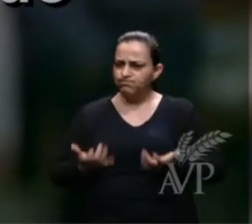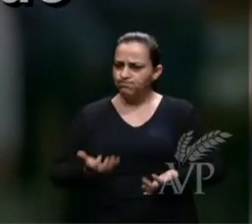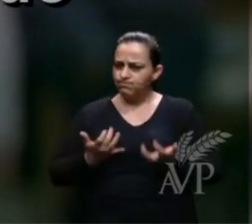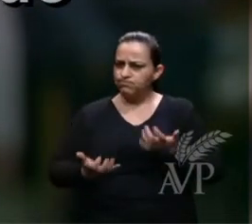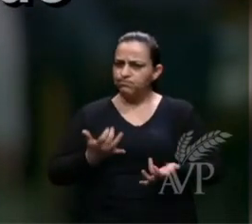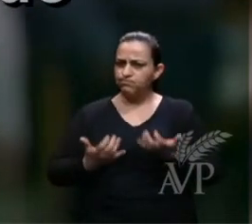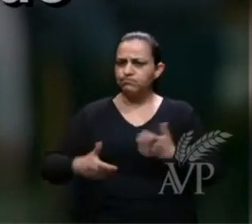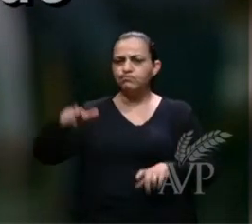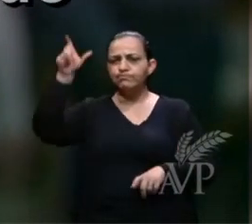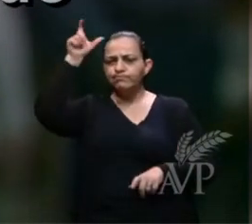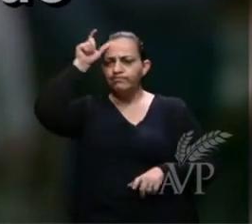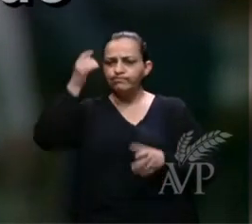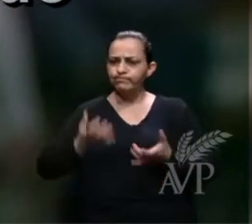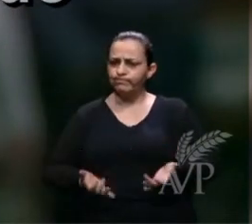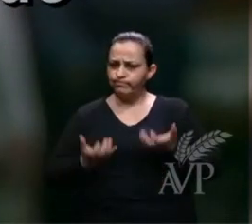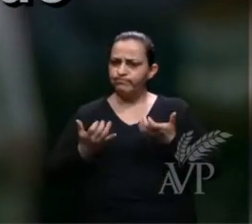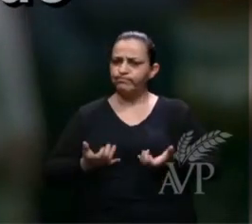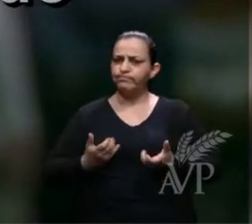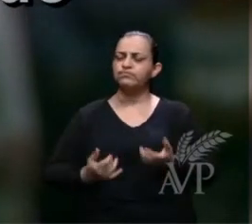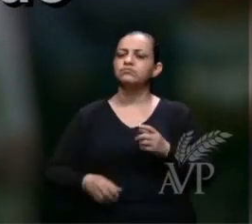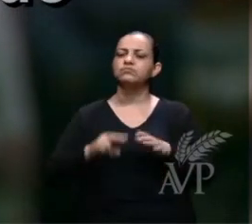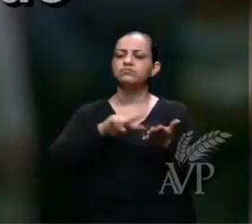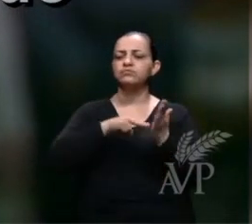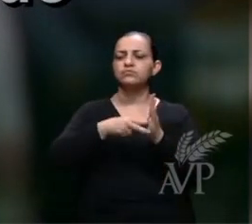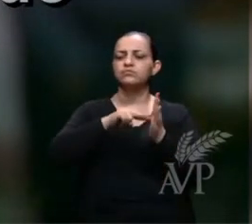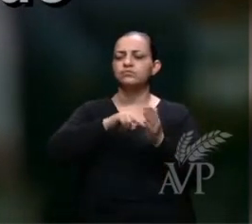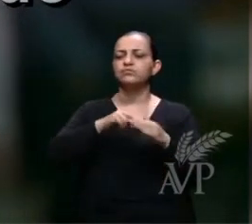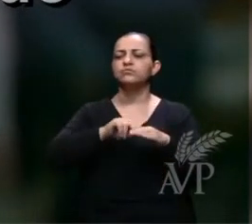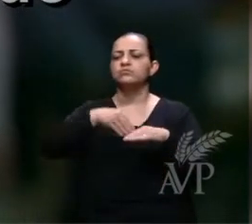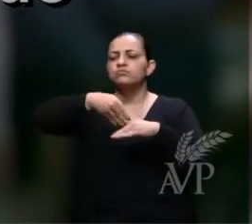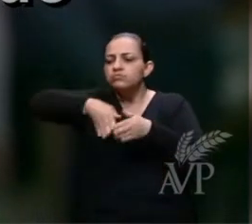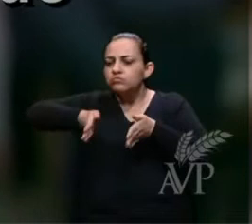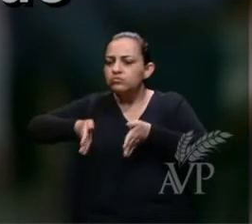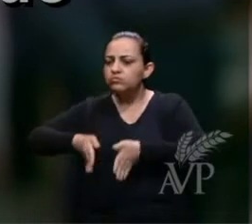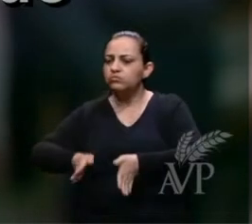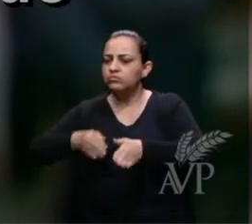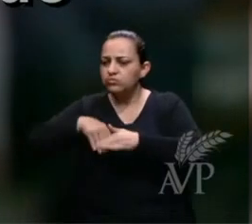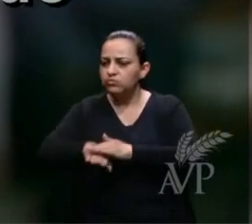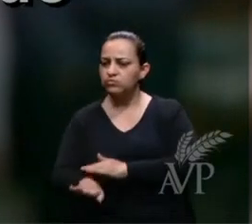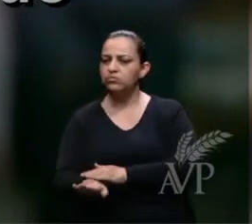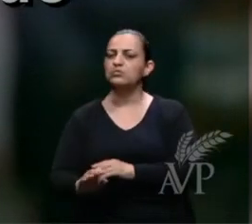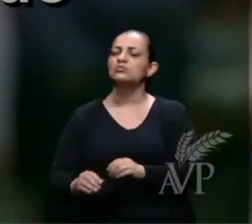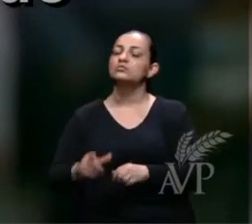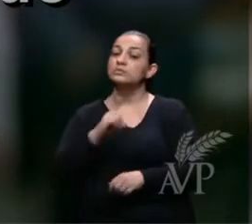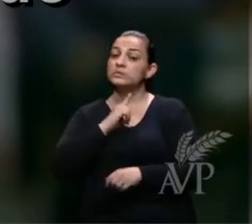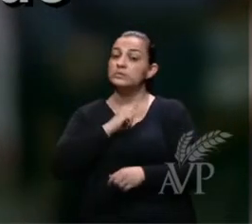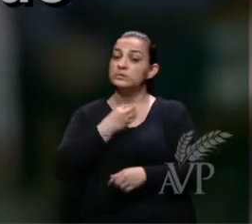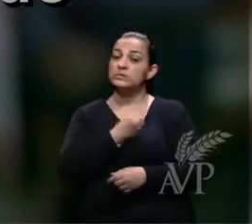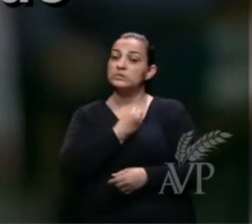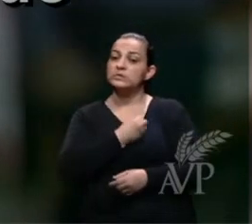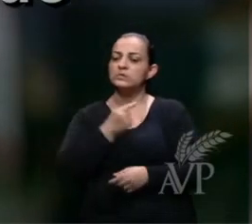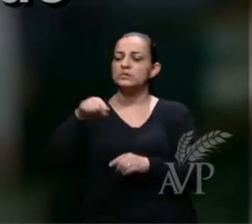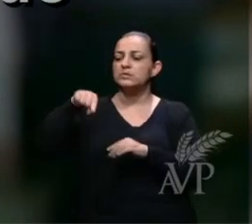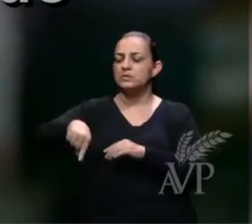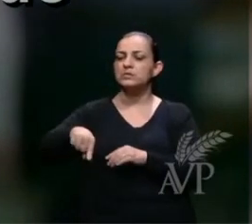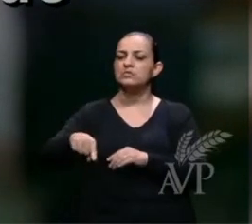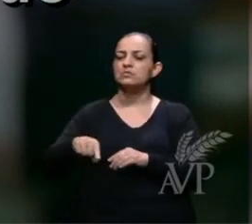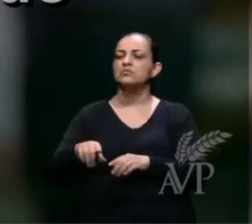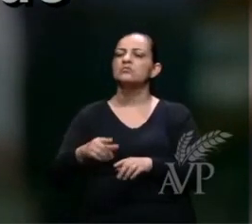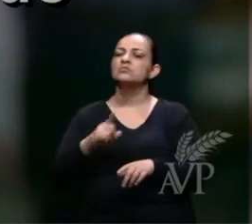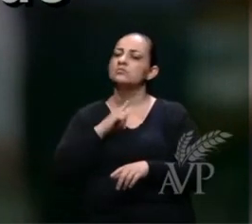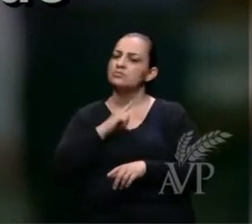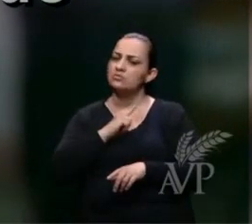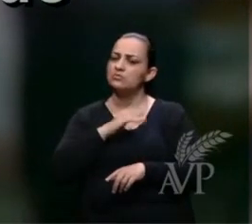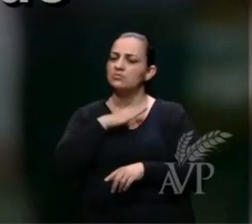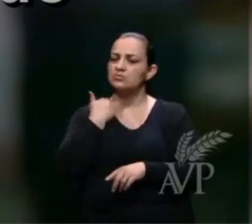inferno quer dizer a sepultura, deram os mortos que neles havia, e foram julgados